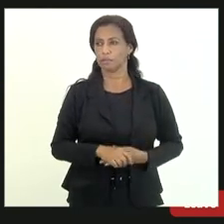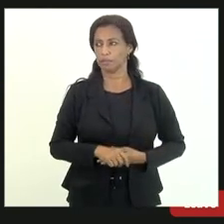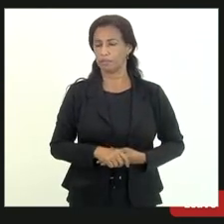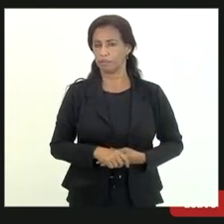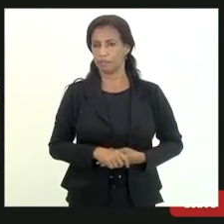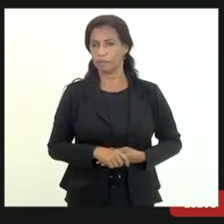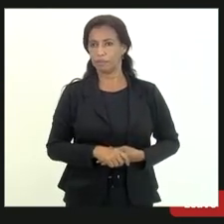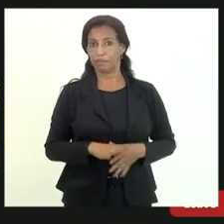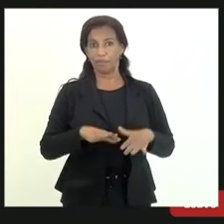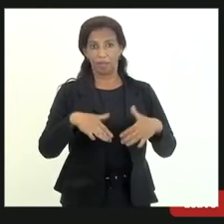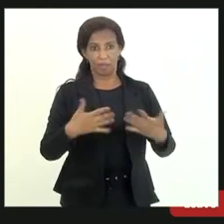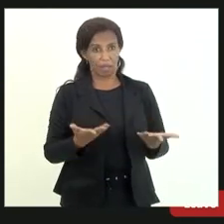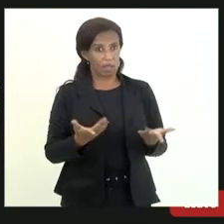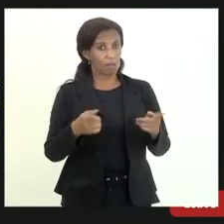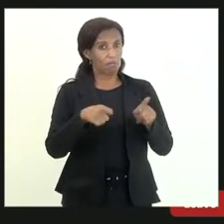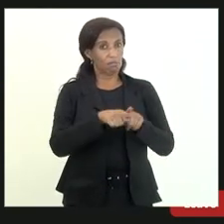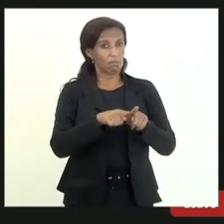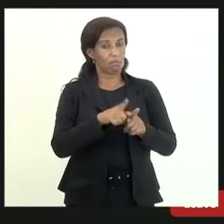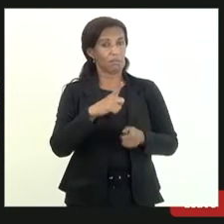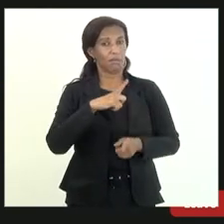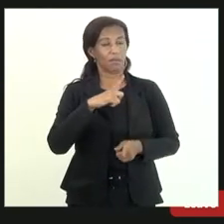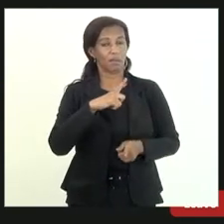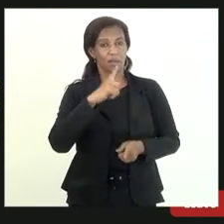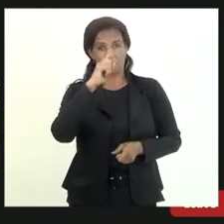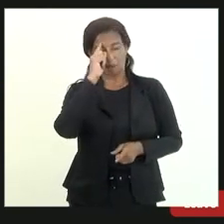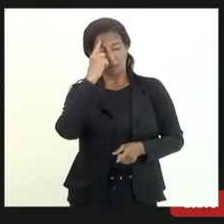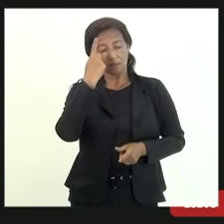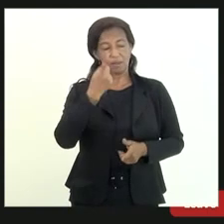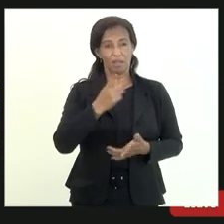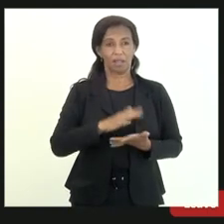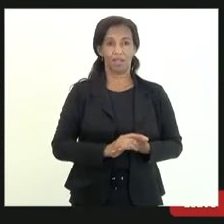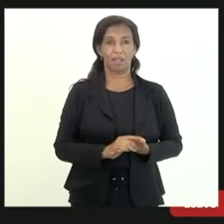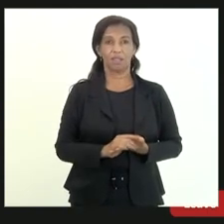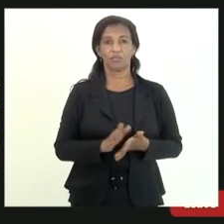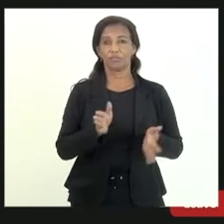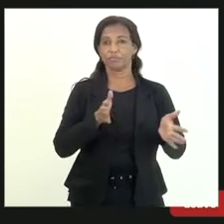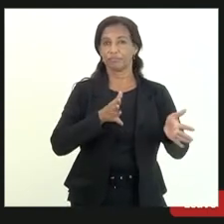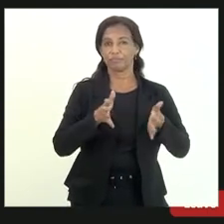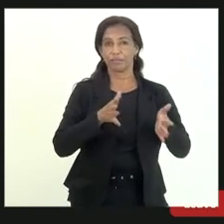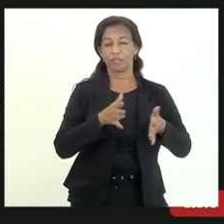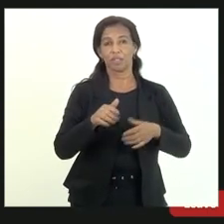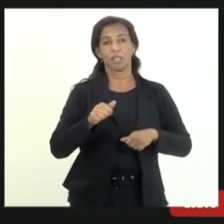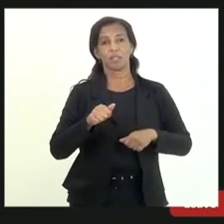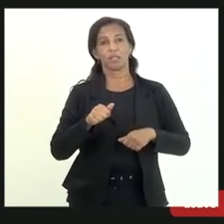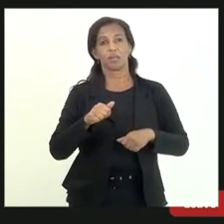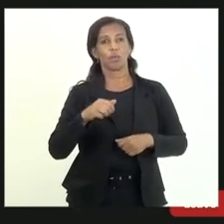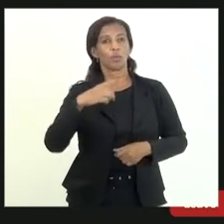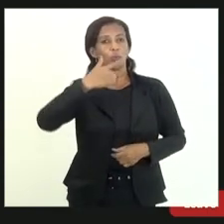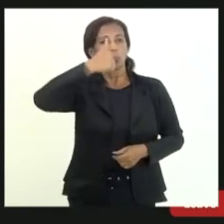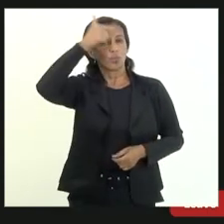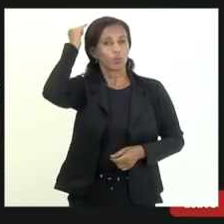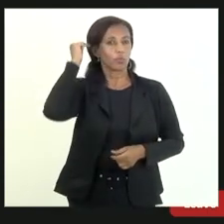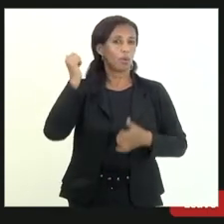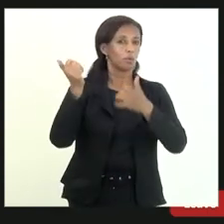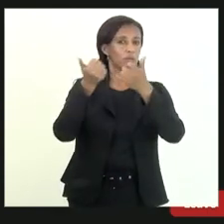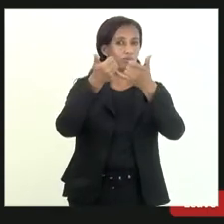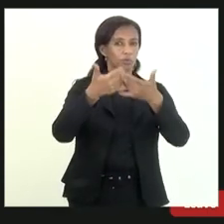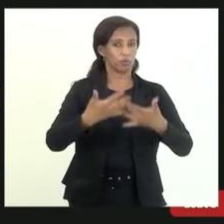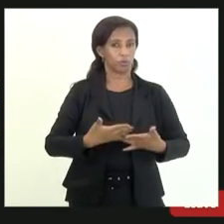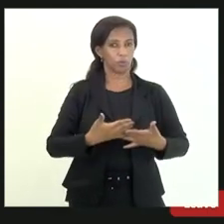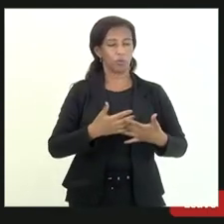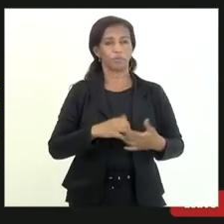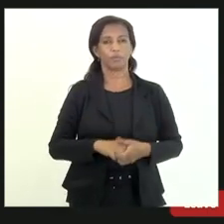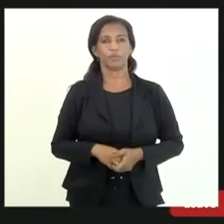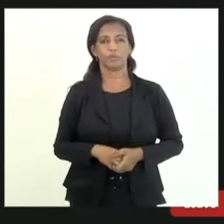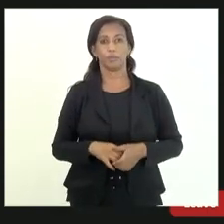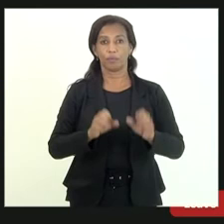e aí a gente até entra nas ideias de transação que o deputado Luiz Paulo mencionou recente